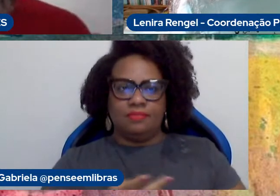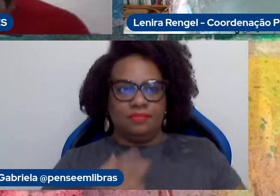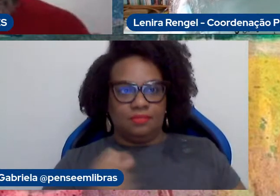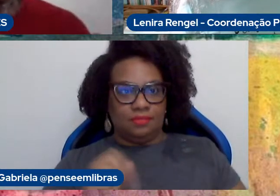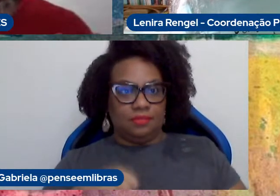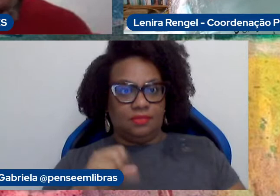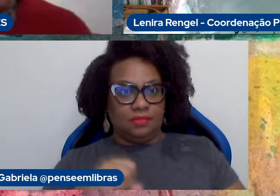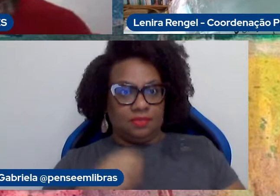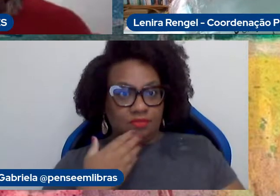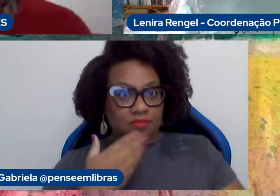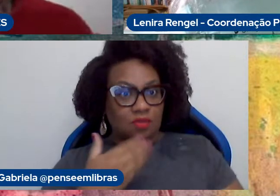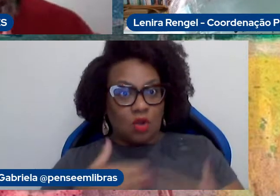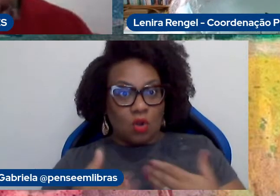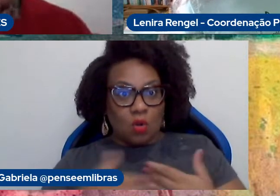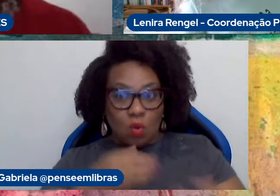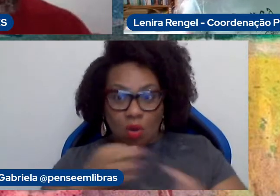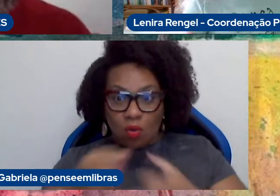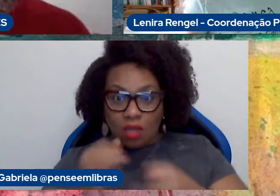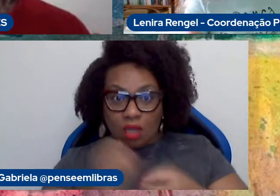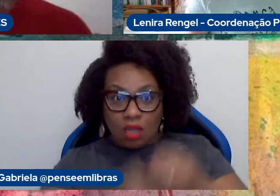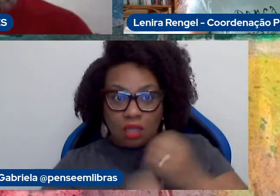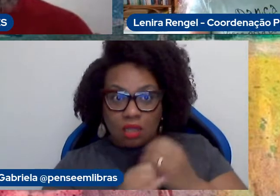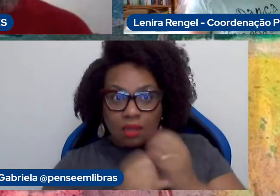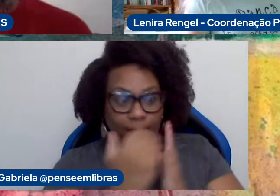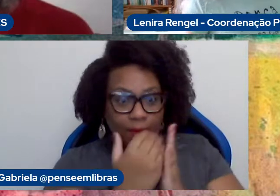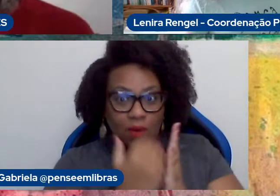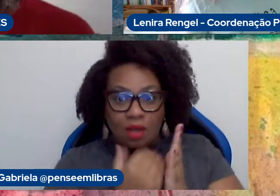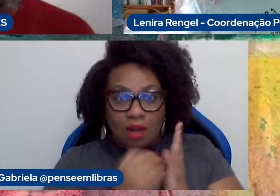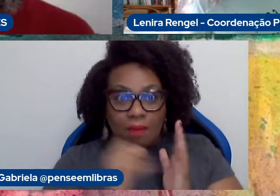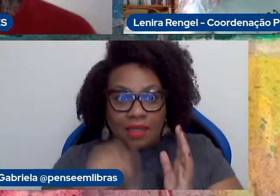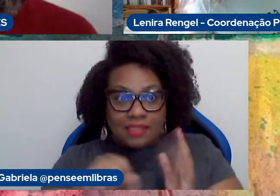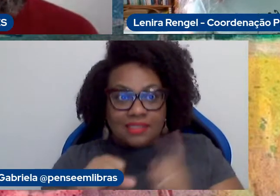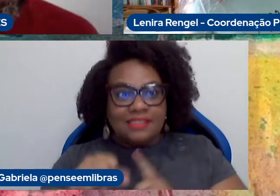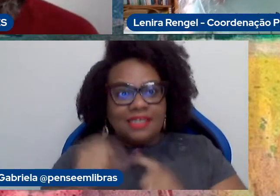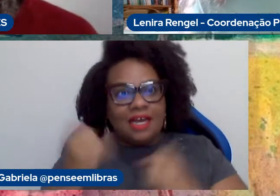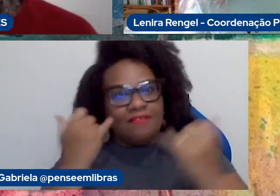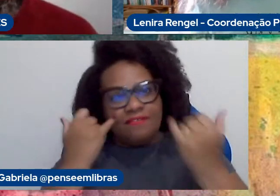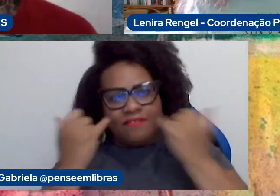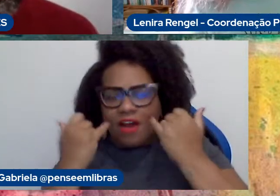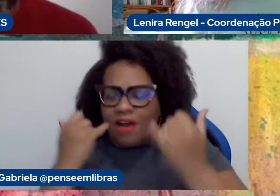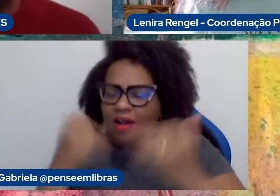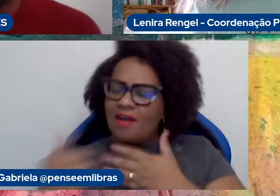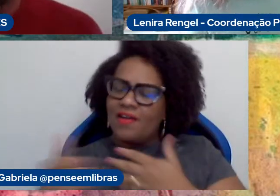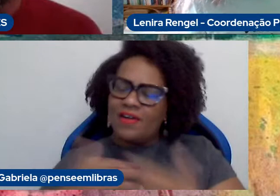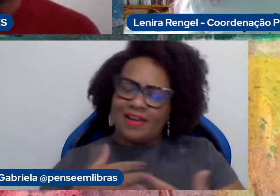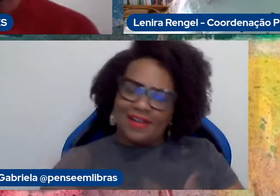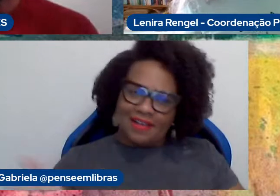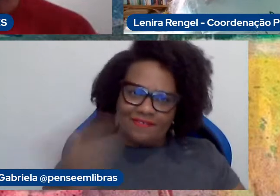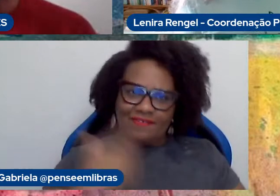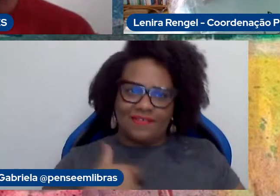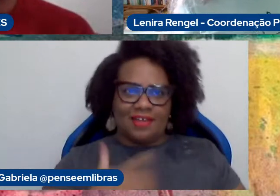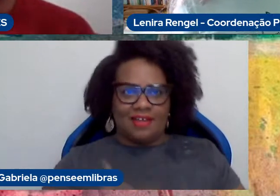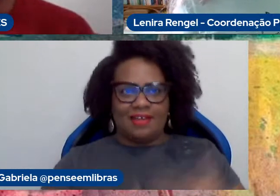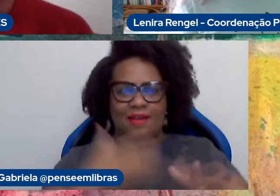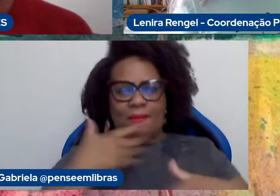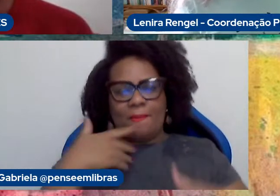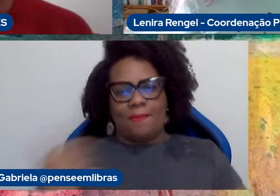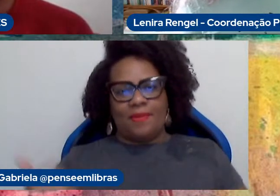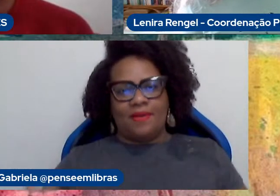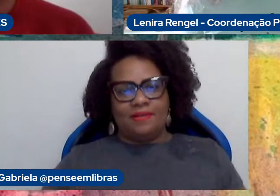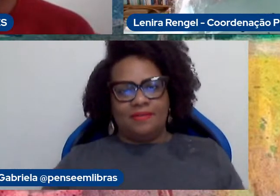qualquer sugestão de software que for de informação para a gente, vai ser de uma avalia incrível. Tem um